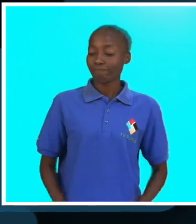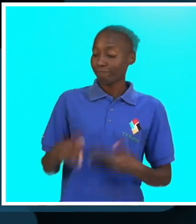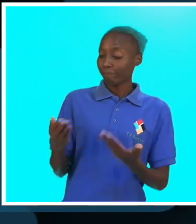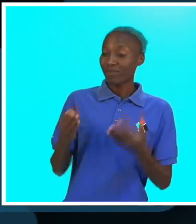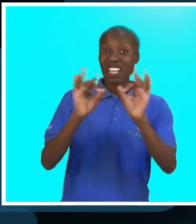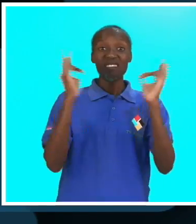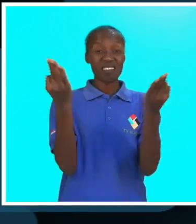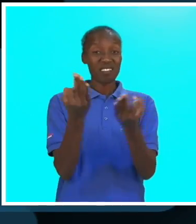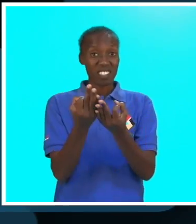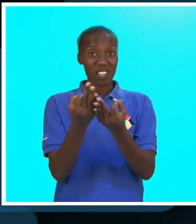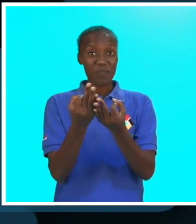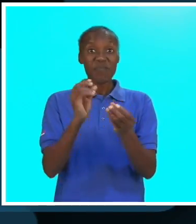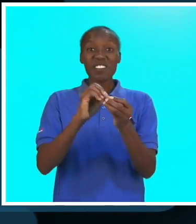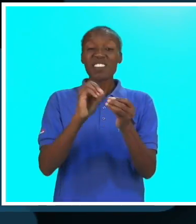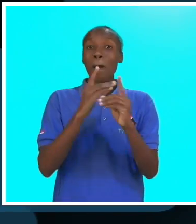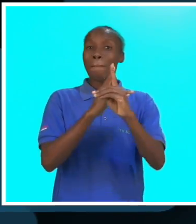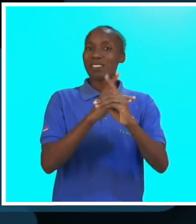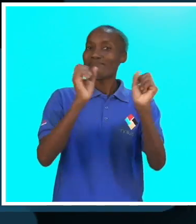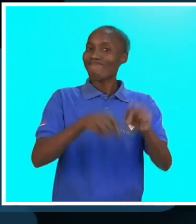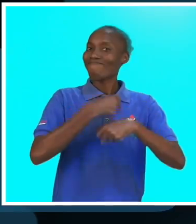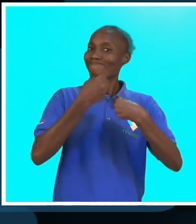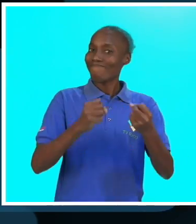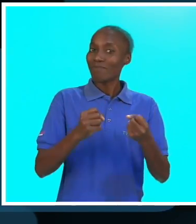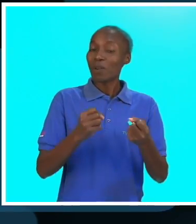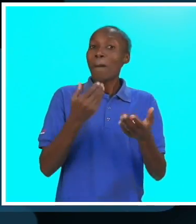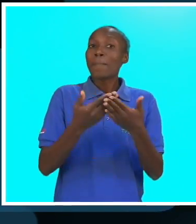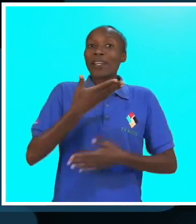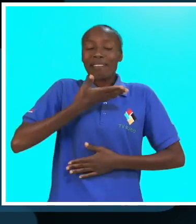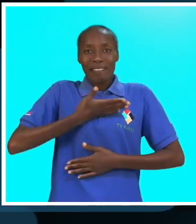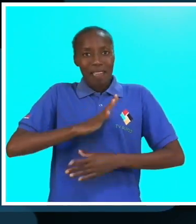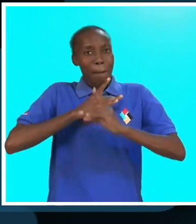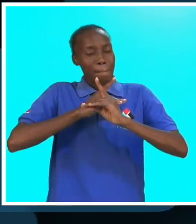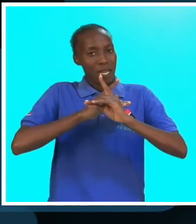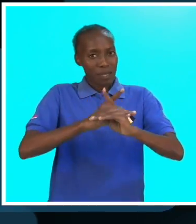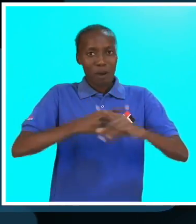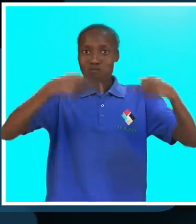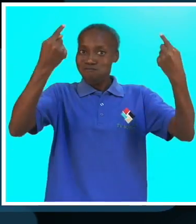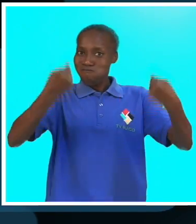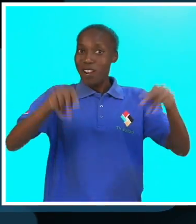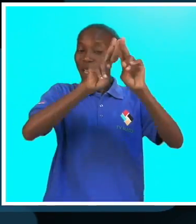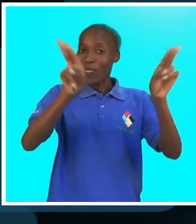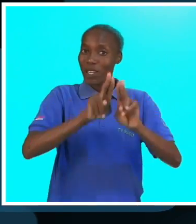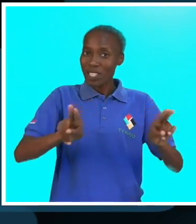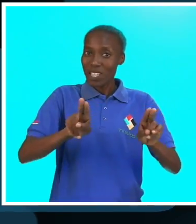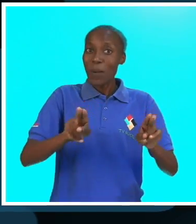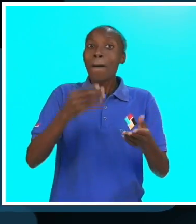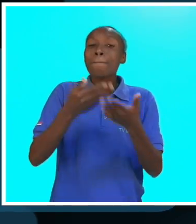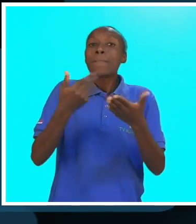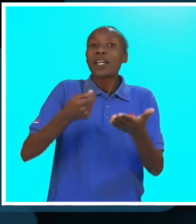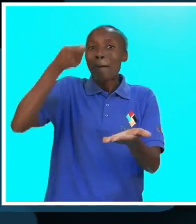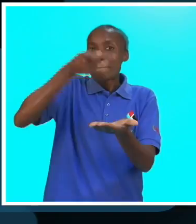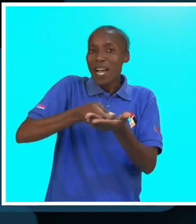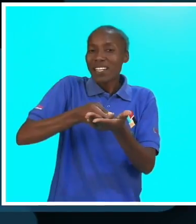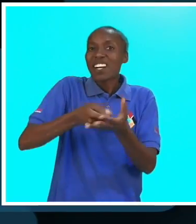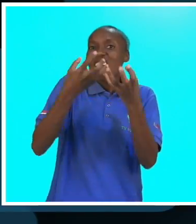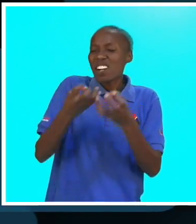A federação está banida de querer participar em competições internacionais por ter